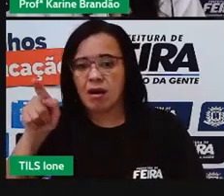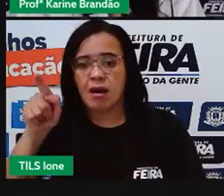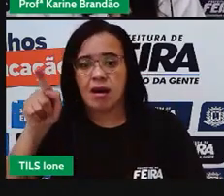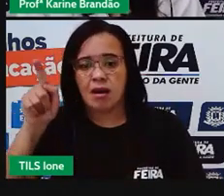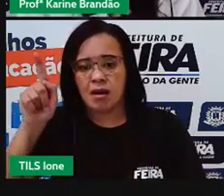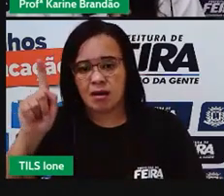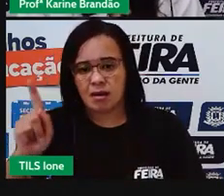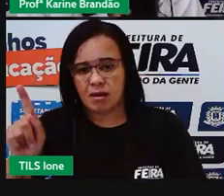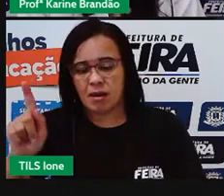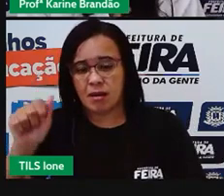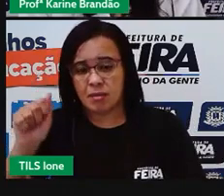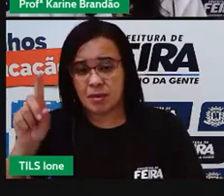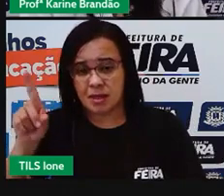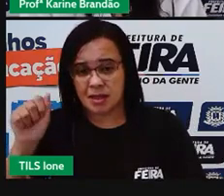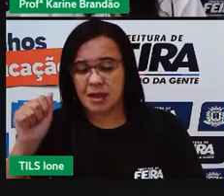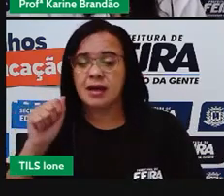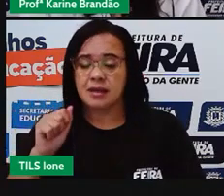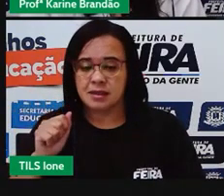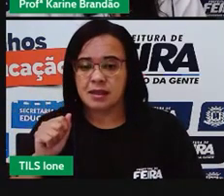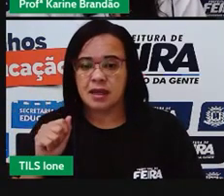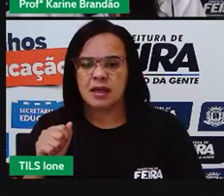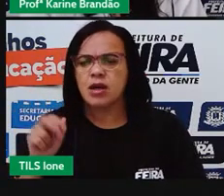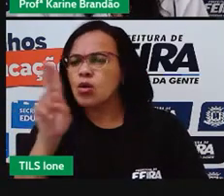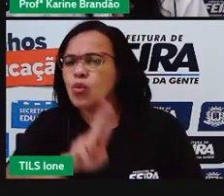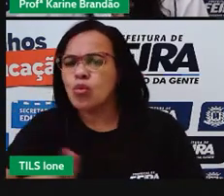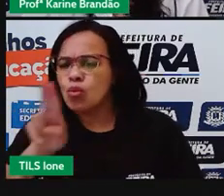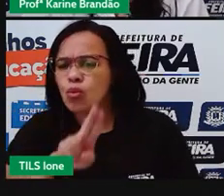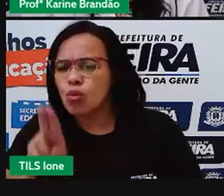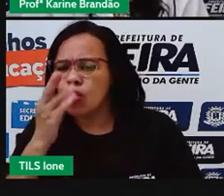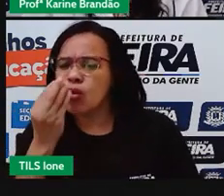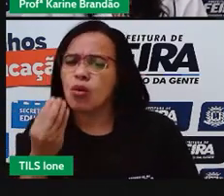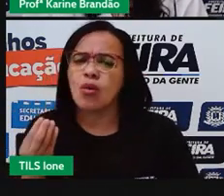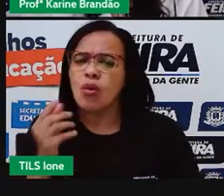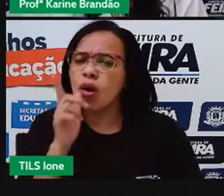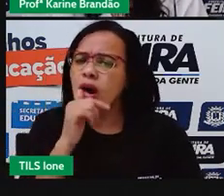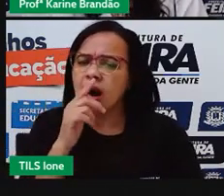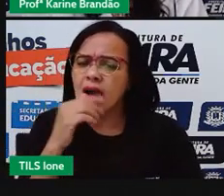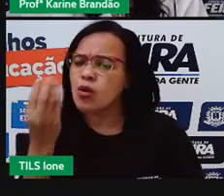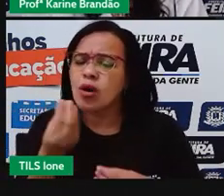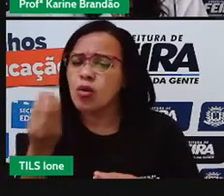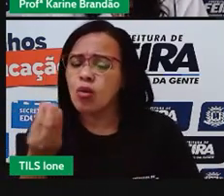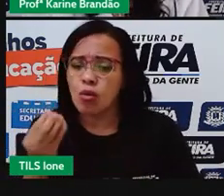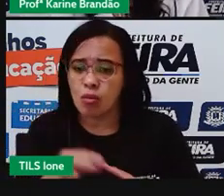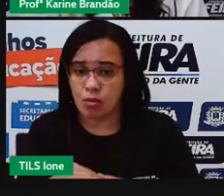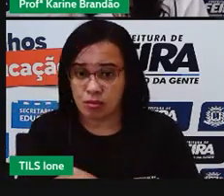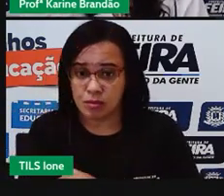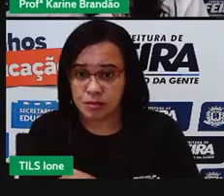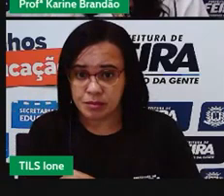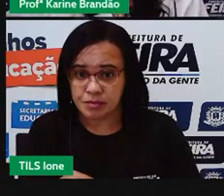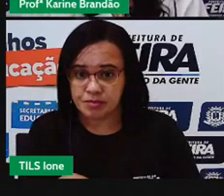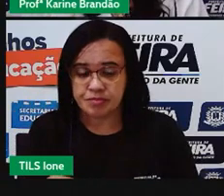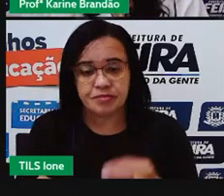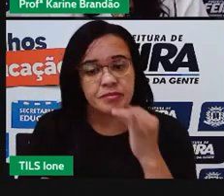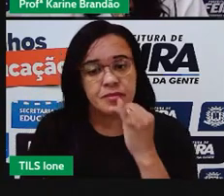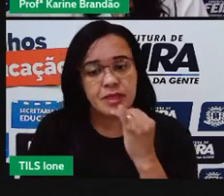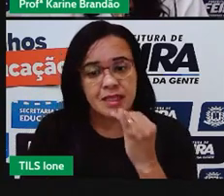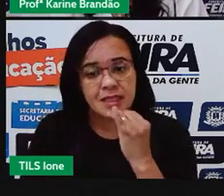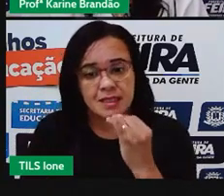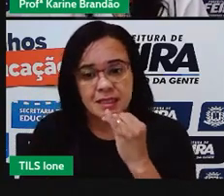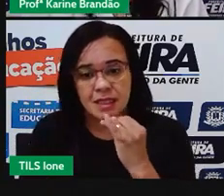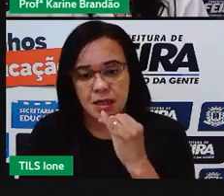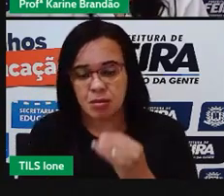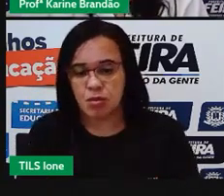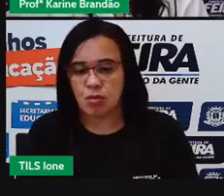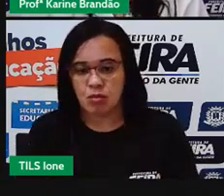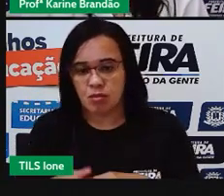na sociedade de consumo atual. E o que que seria a minha pegada hídrica? É a quantidade de água